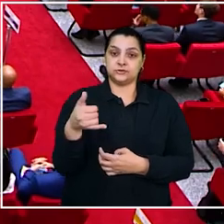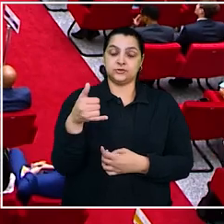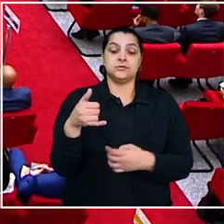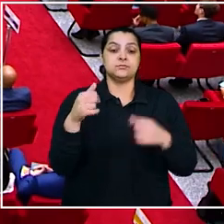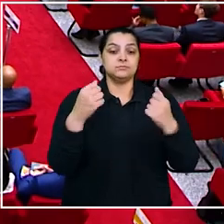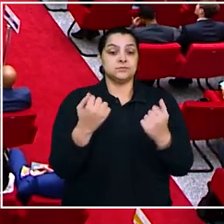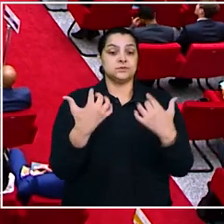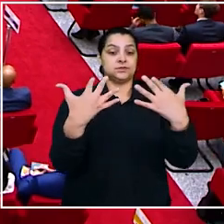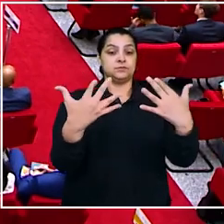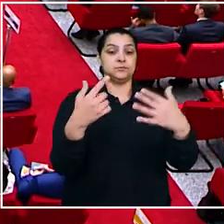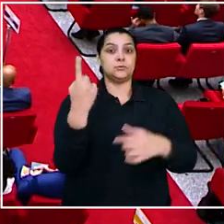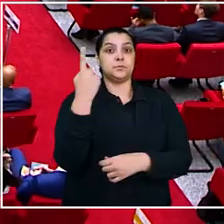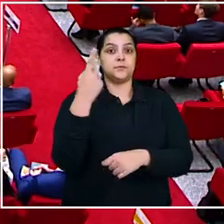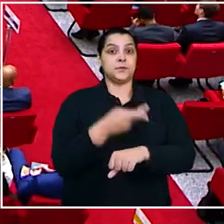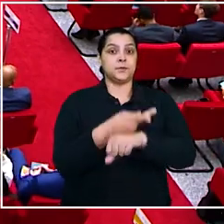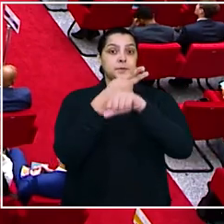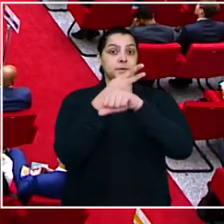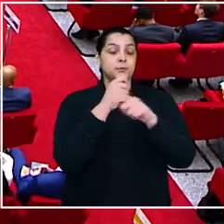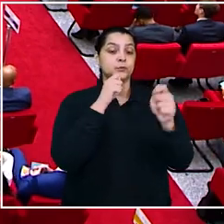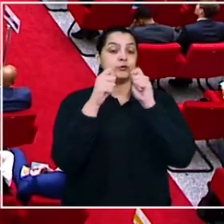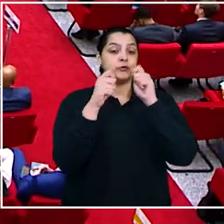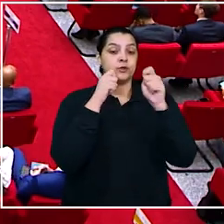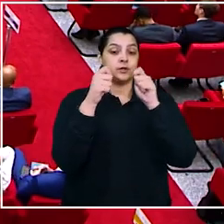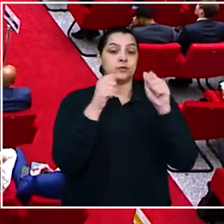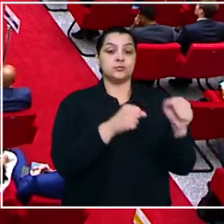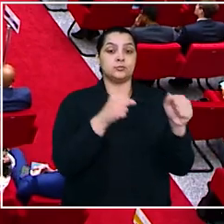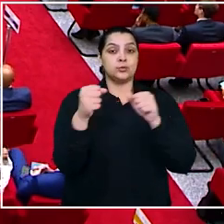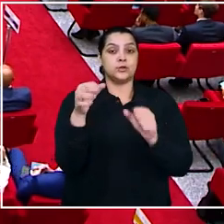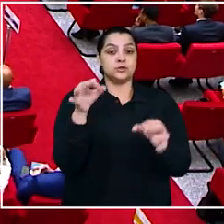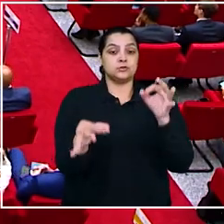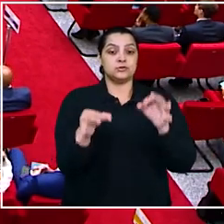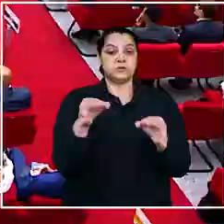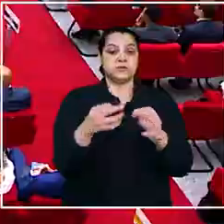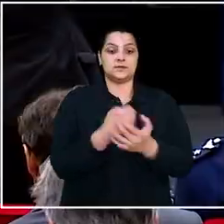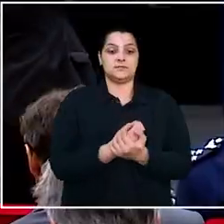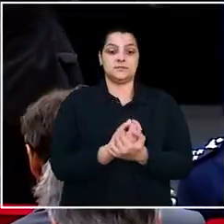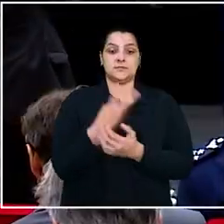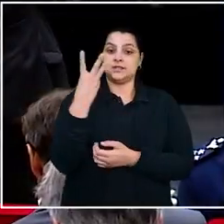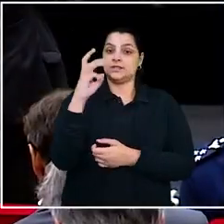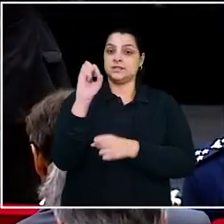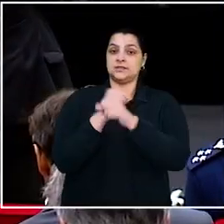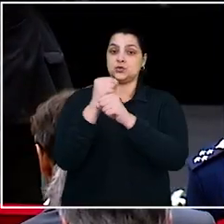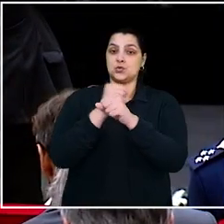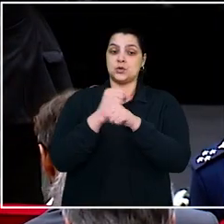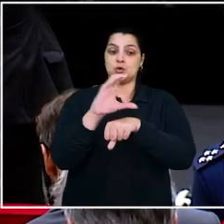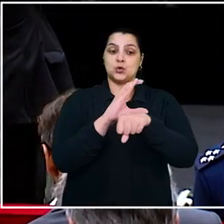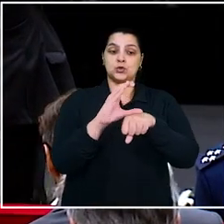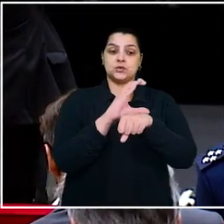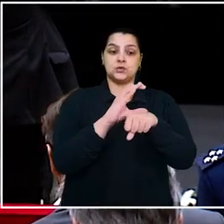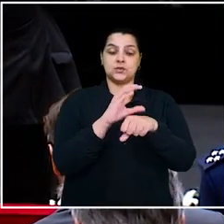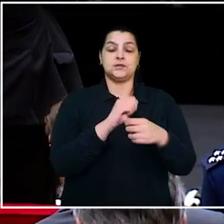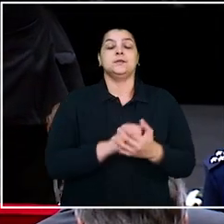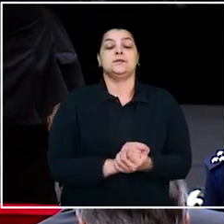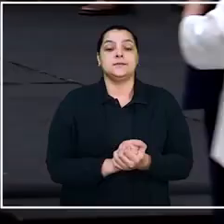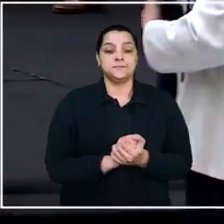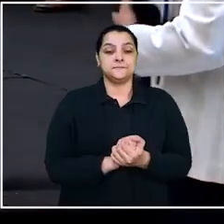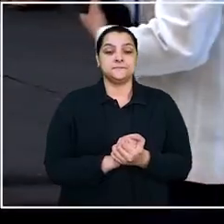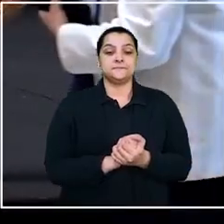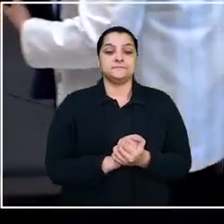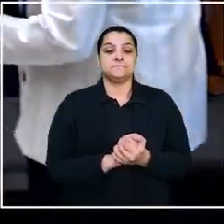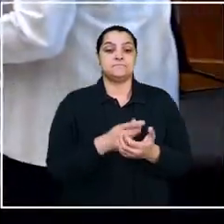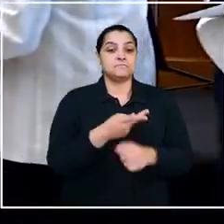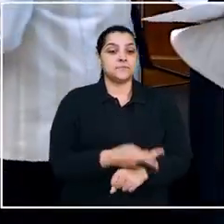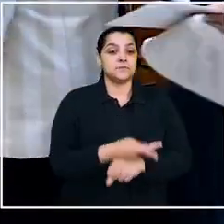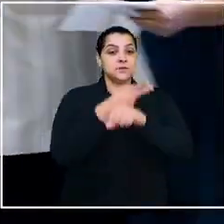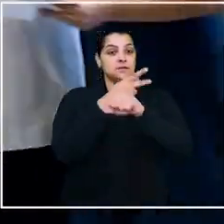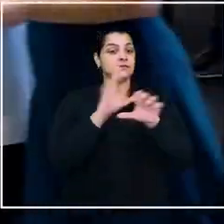palco da cerimônia de entrega do 1º Prêmio de Jornalismo do Poder Judiciário, 35 anos da Constituição Cidadã. A